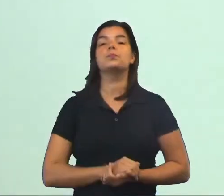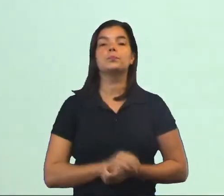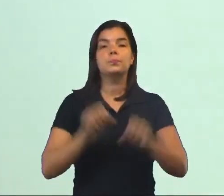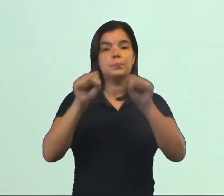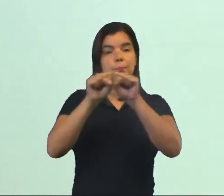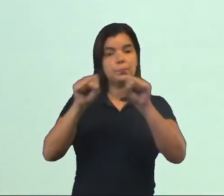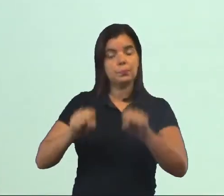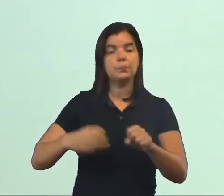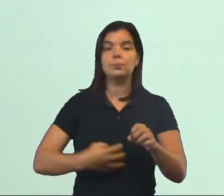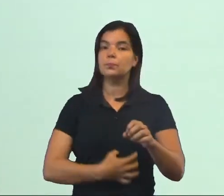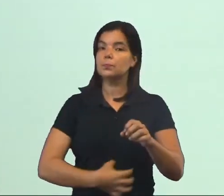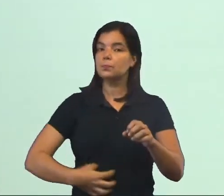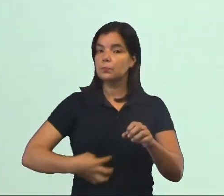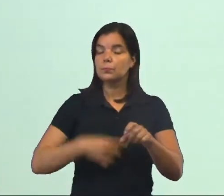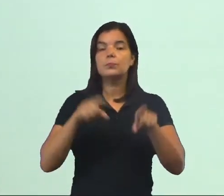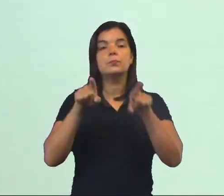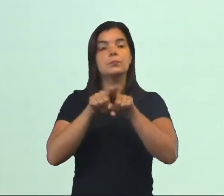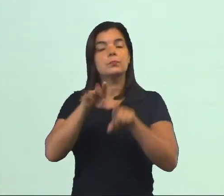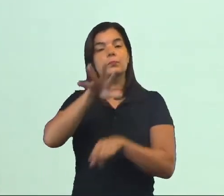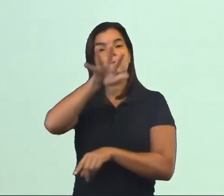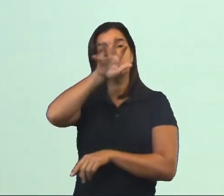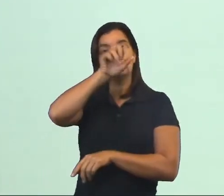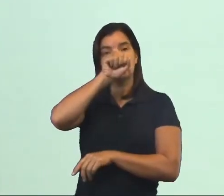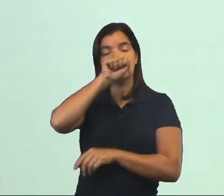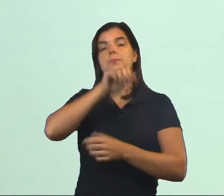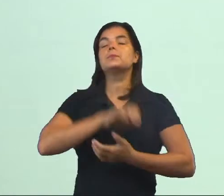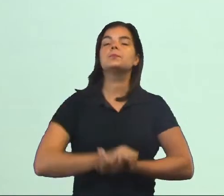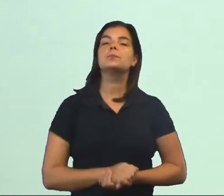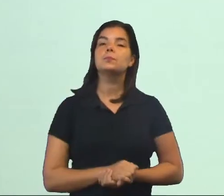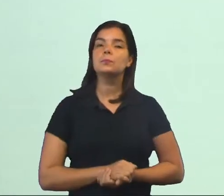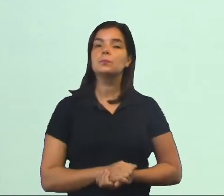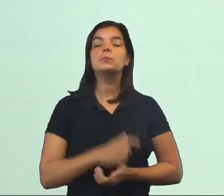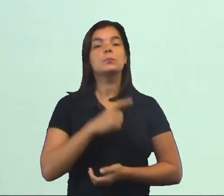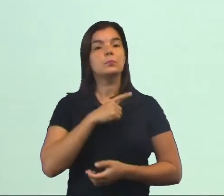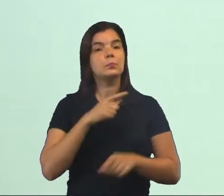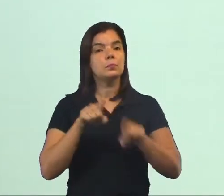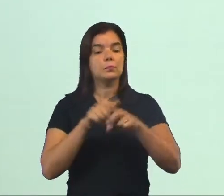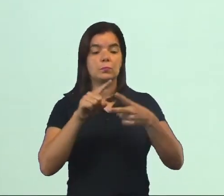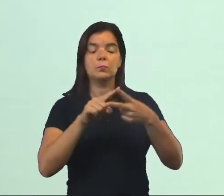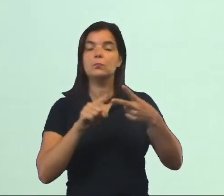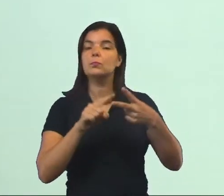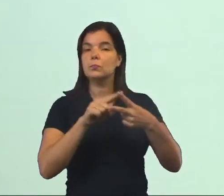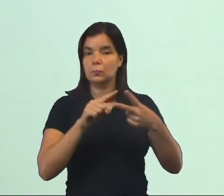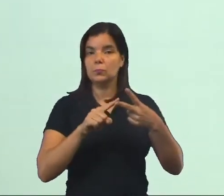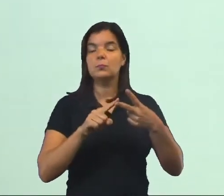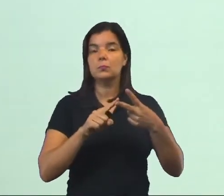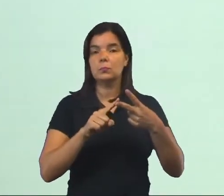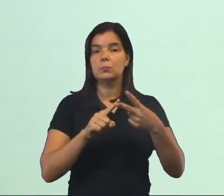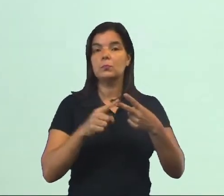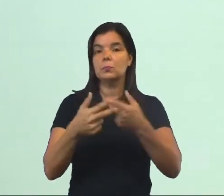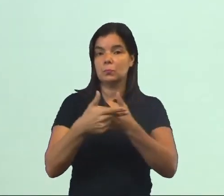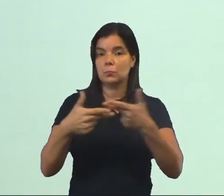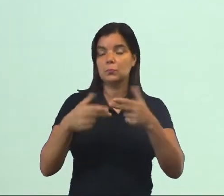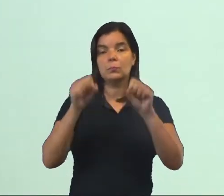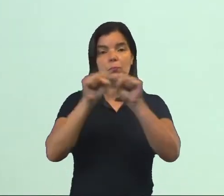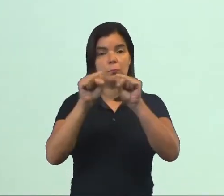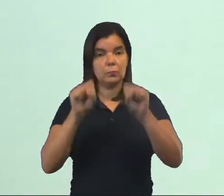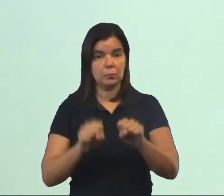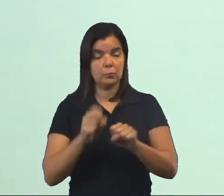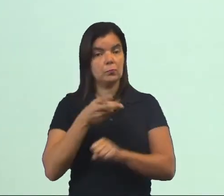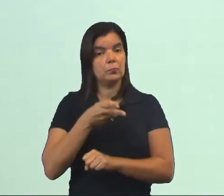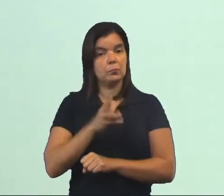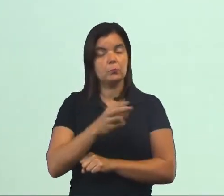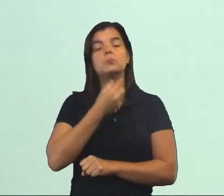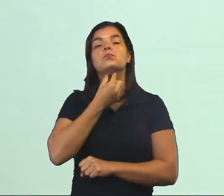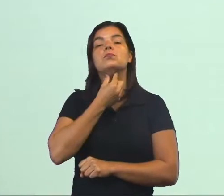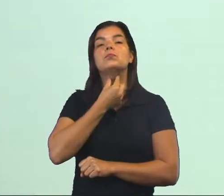digestório como do sistema respiratório, né? Ele serve nesses dois órgãos, nesses dois sistemas. Esse mesmo